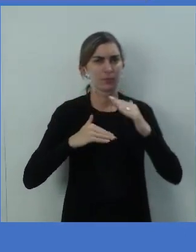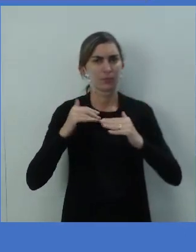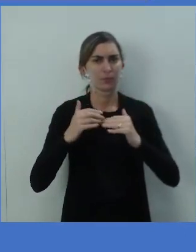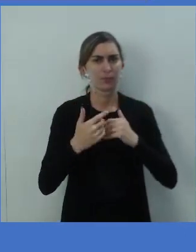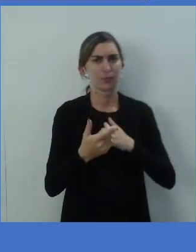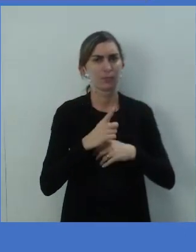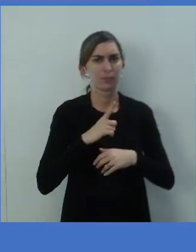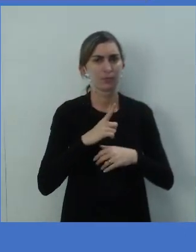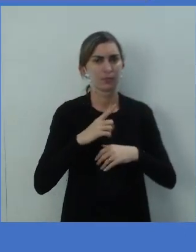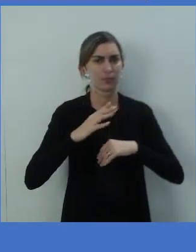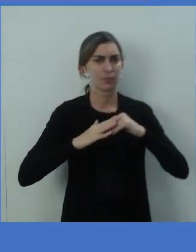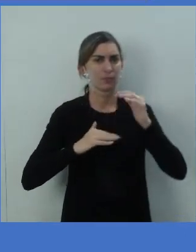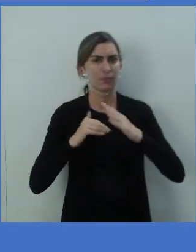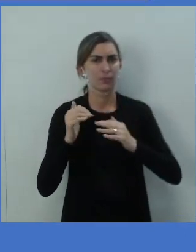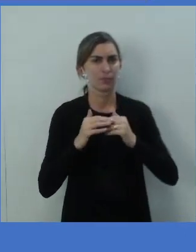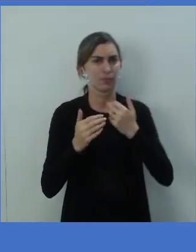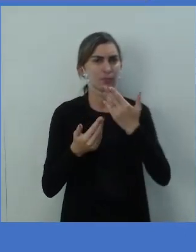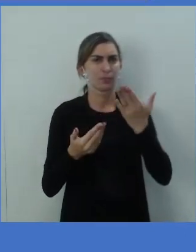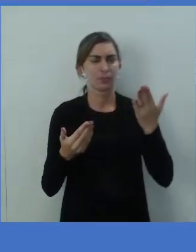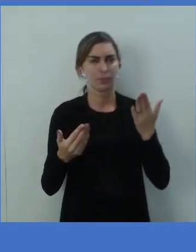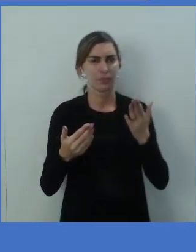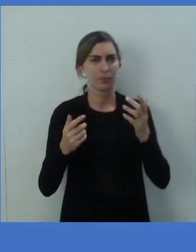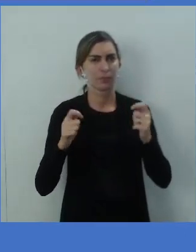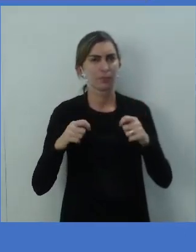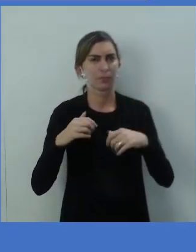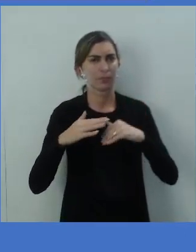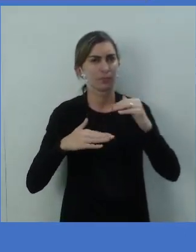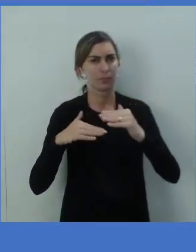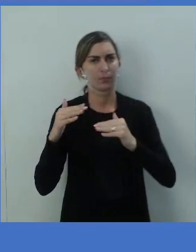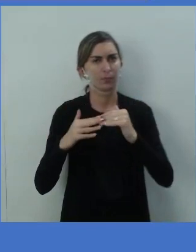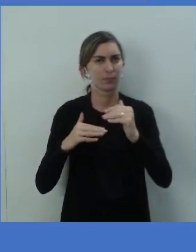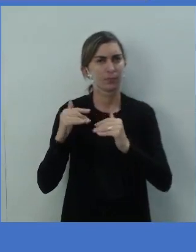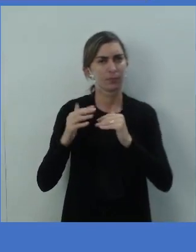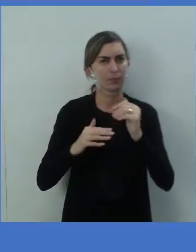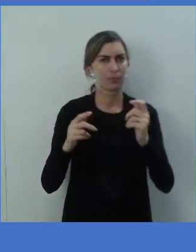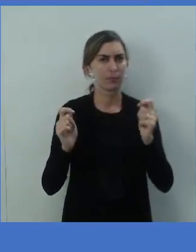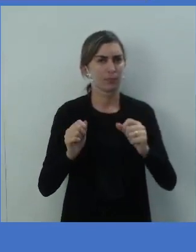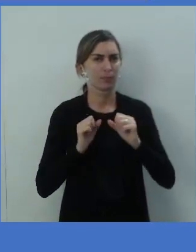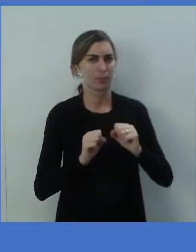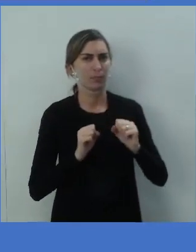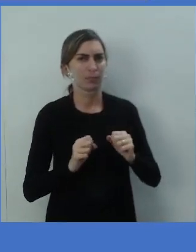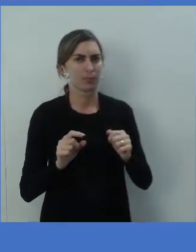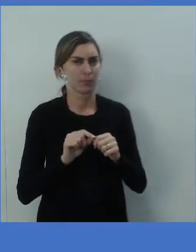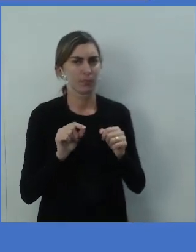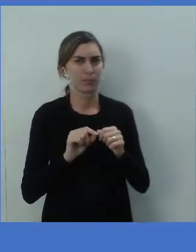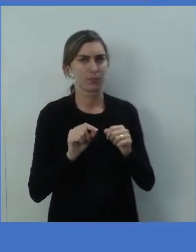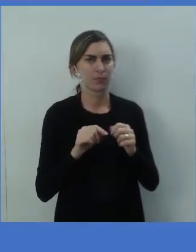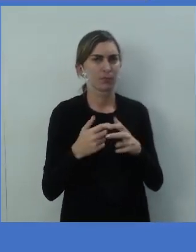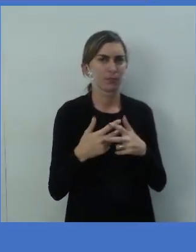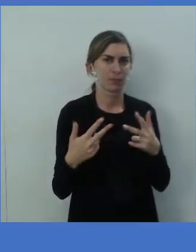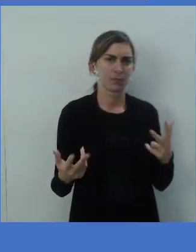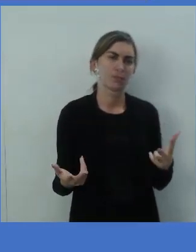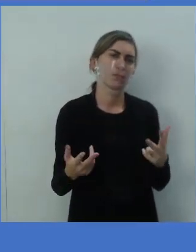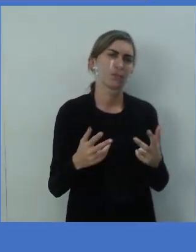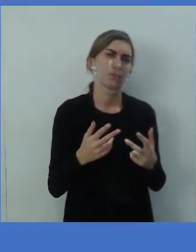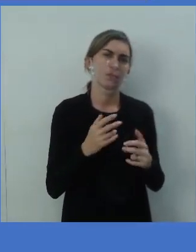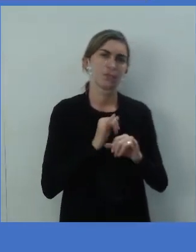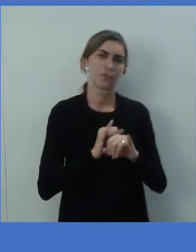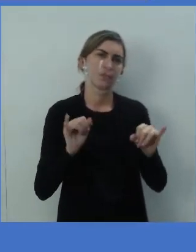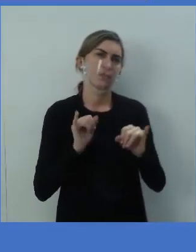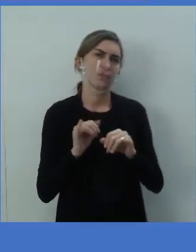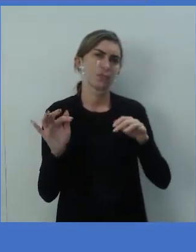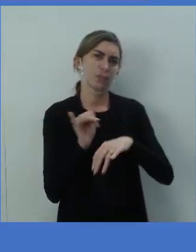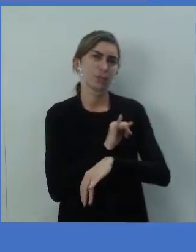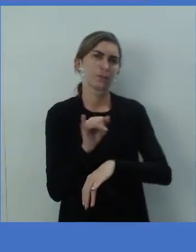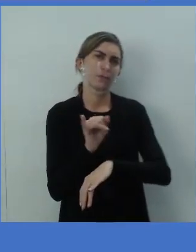essa habilidade. Possibility, vai te dar uma possibilidade de poder fazer algo. Informal Request,